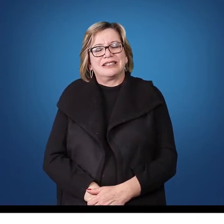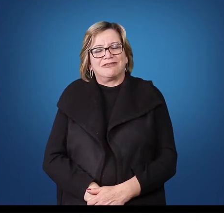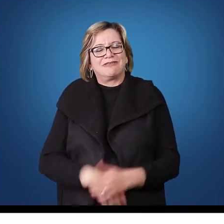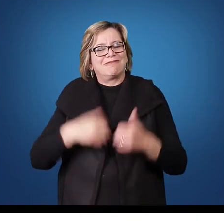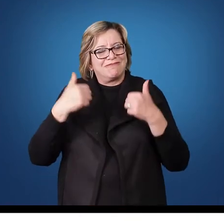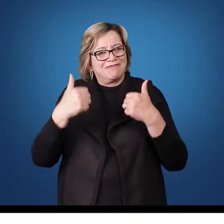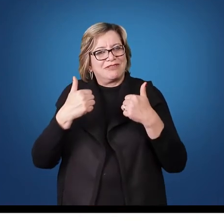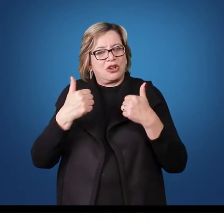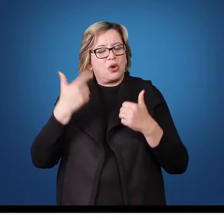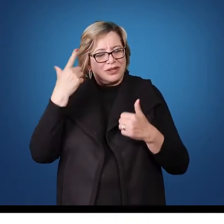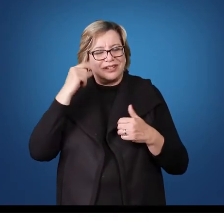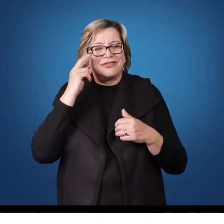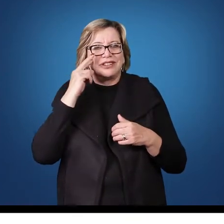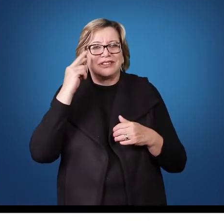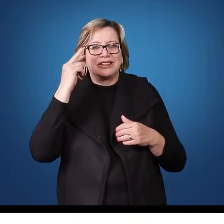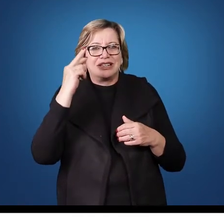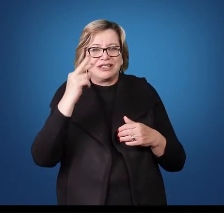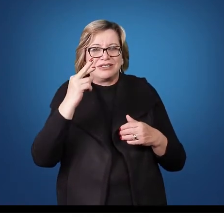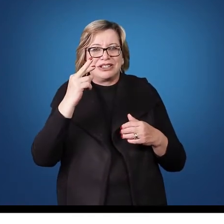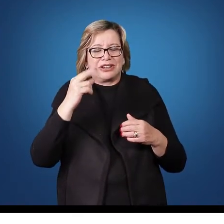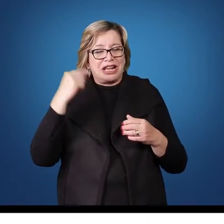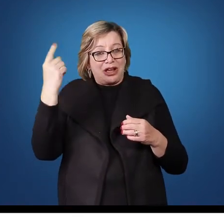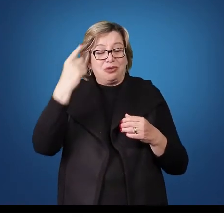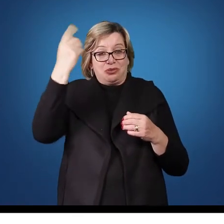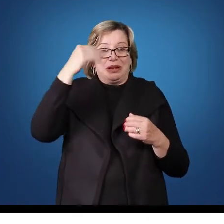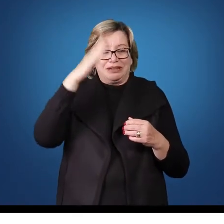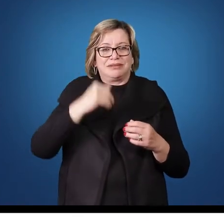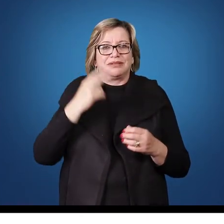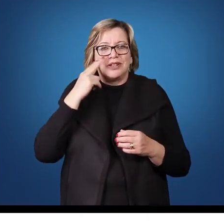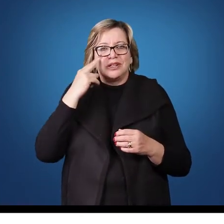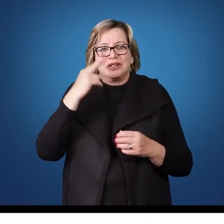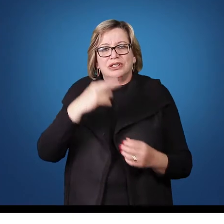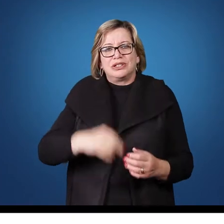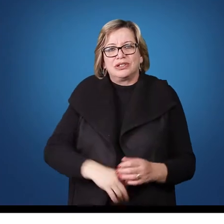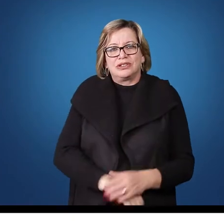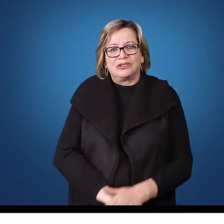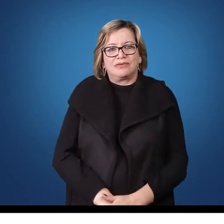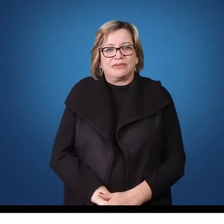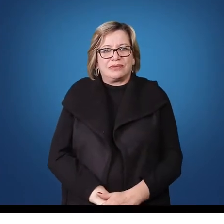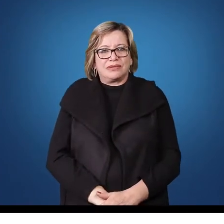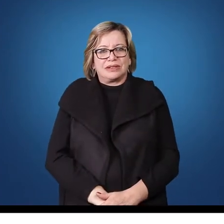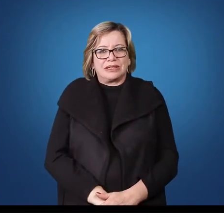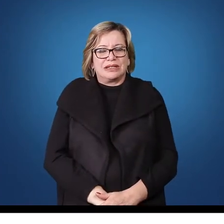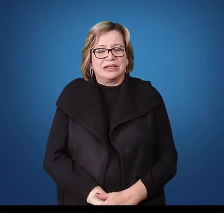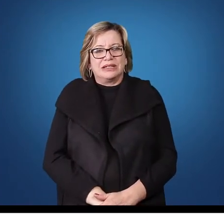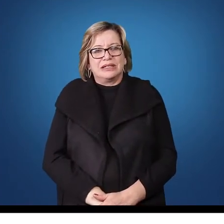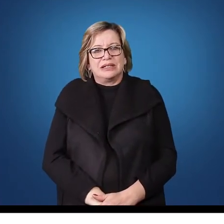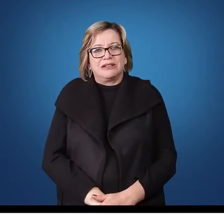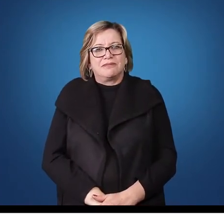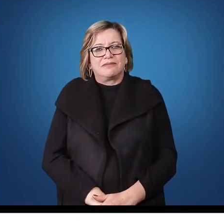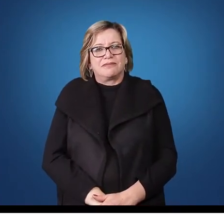Beleza. Vamos fazer mais uma. Está fazendo um pouquinho mais alto. Faz a recepção bem alta dessa bola aí. Bora.